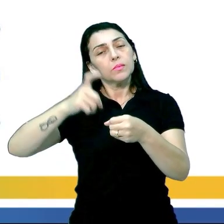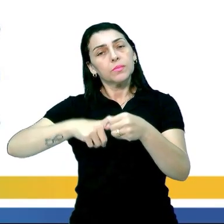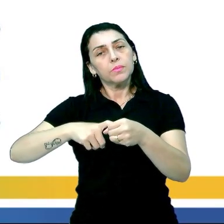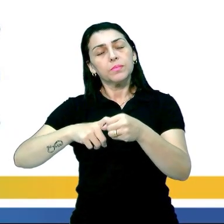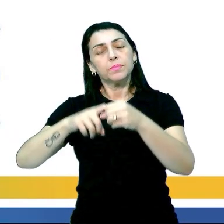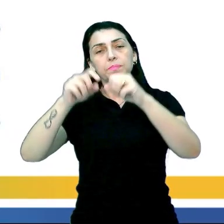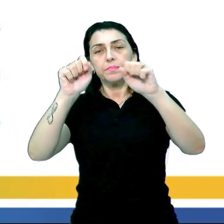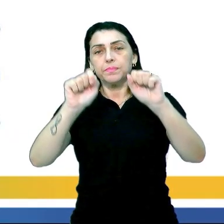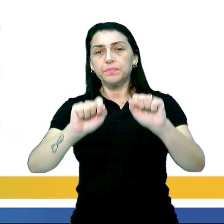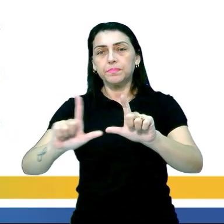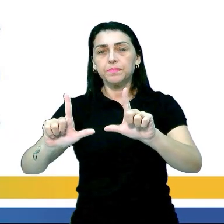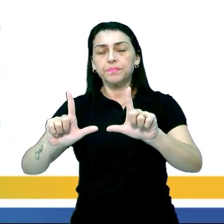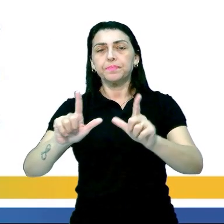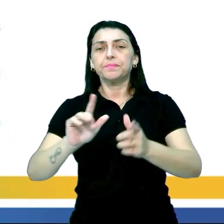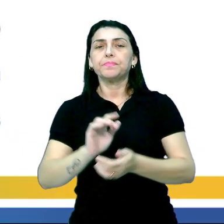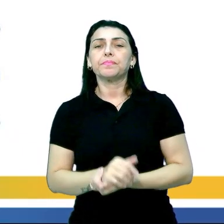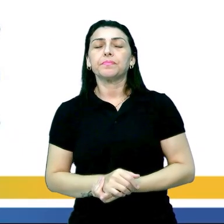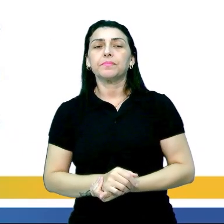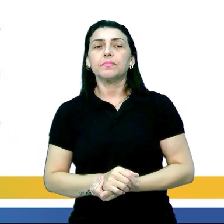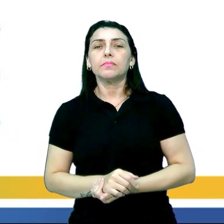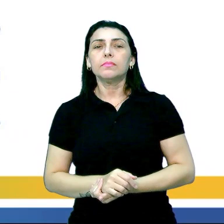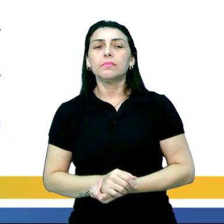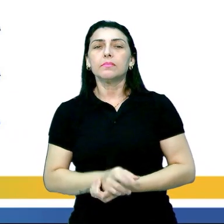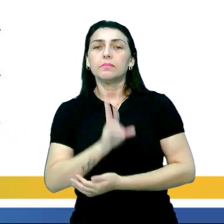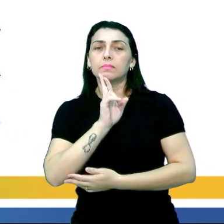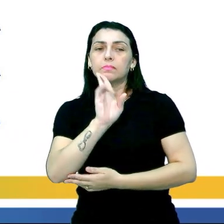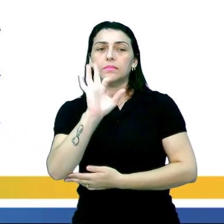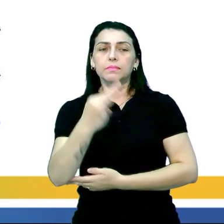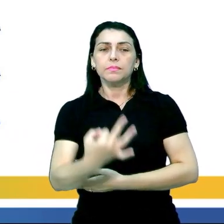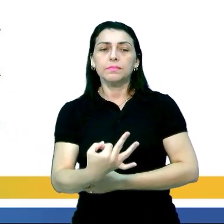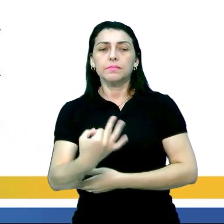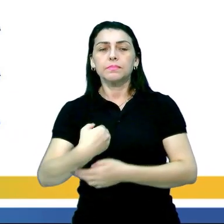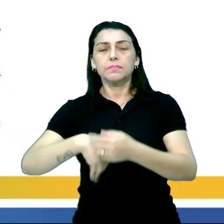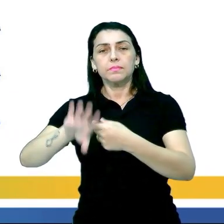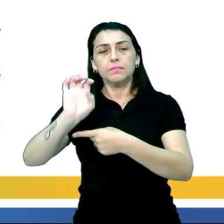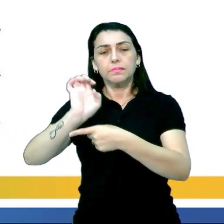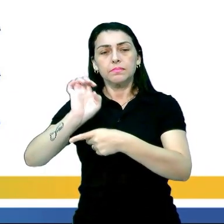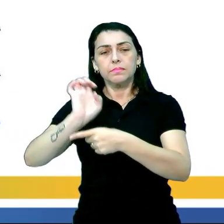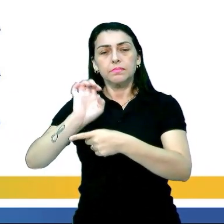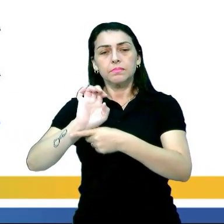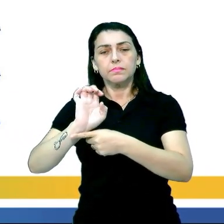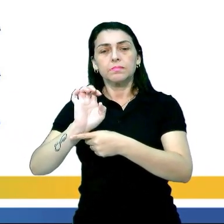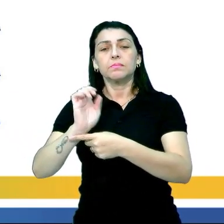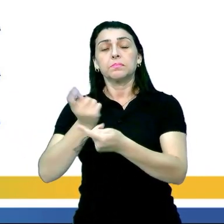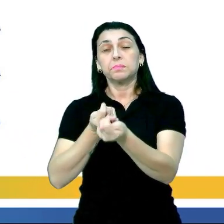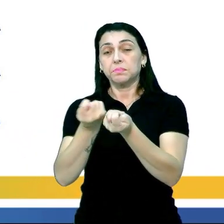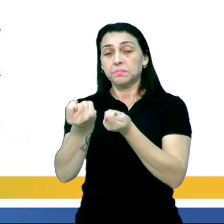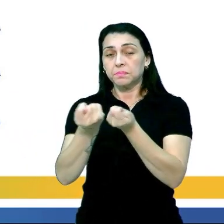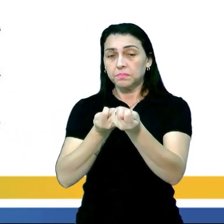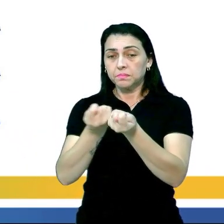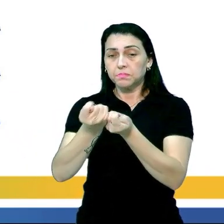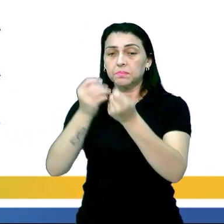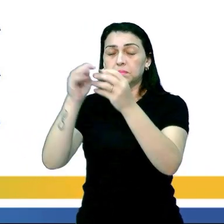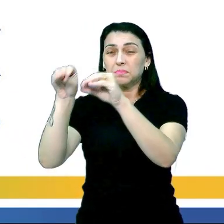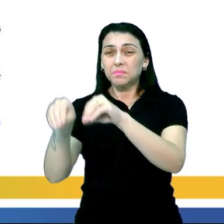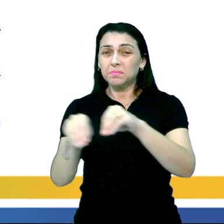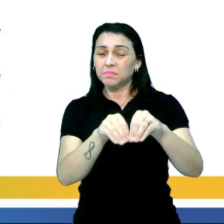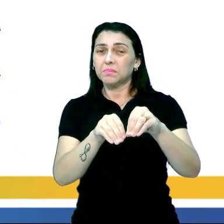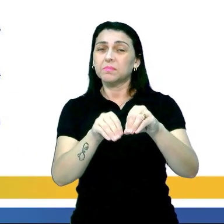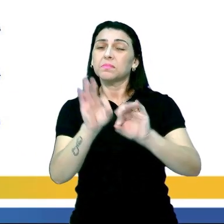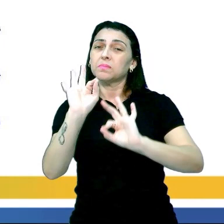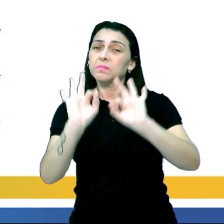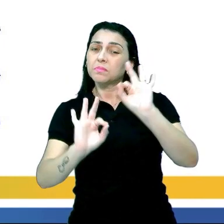para a projeção da questão, e vamos visualizar a alternativa correta, que está na letra E. Os mecanismos de